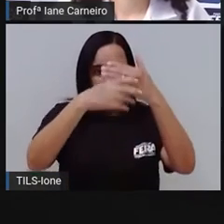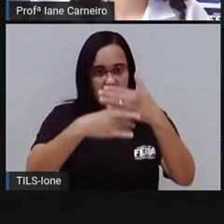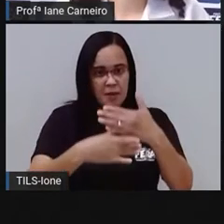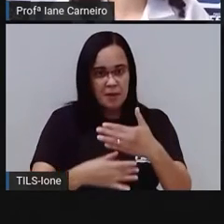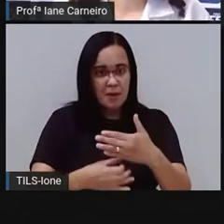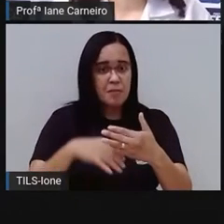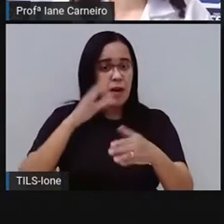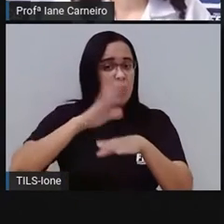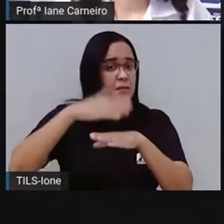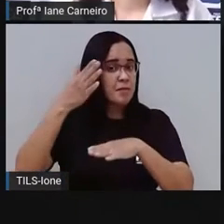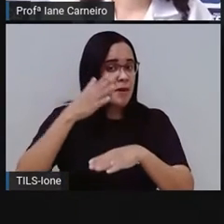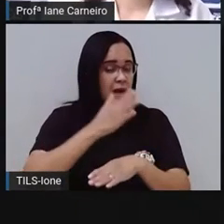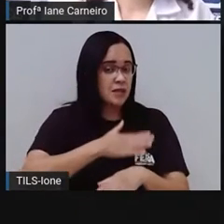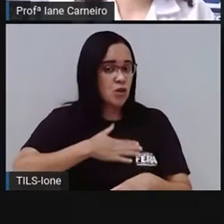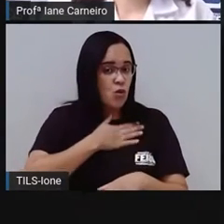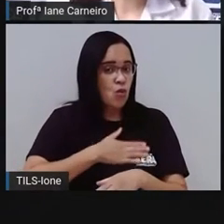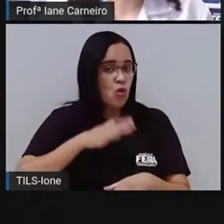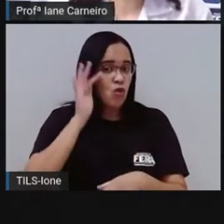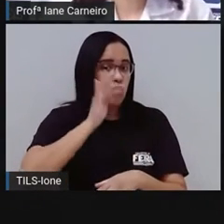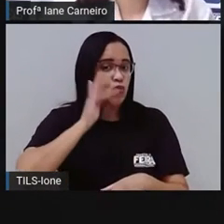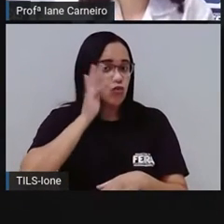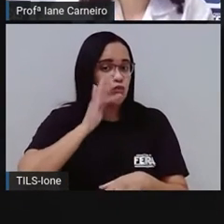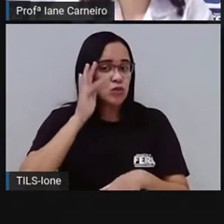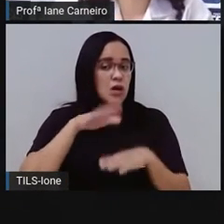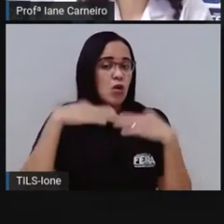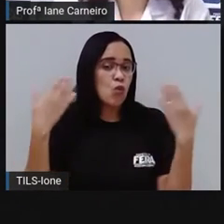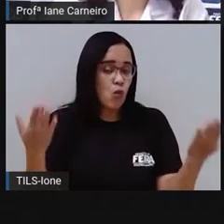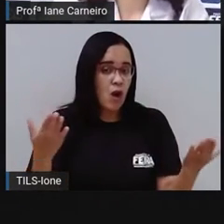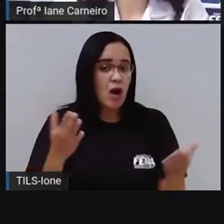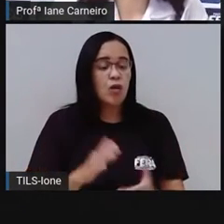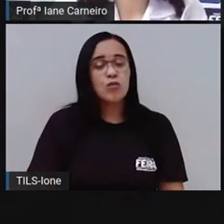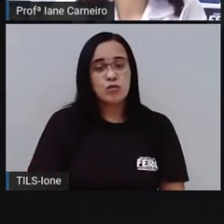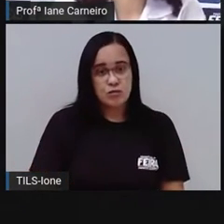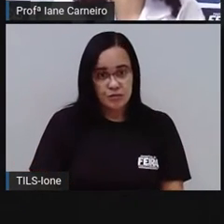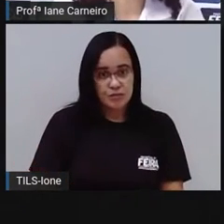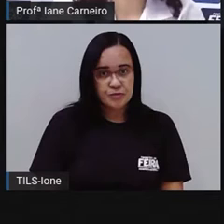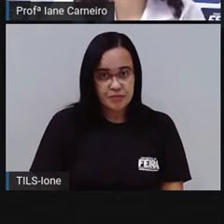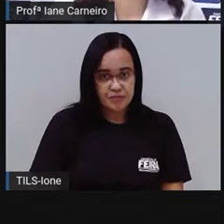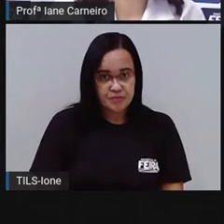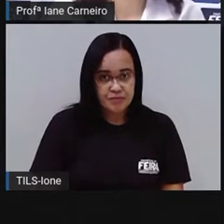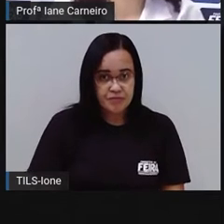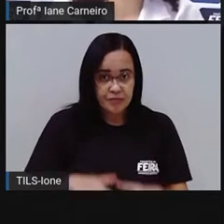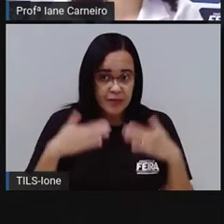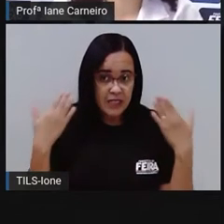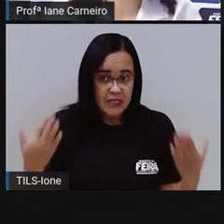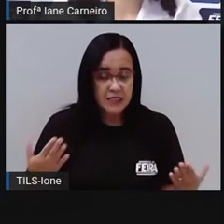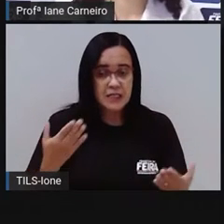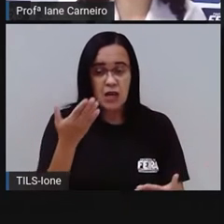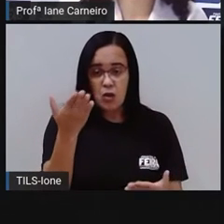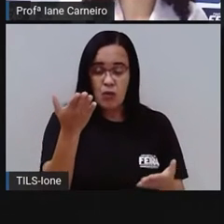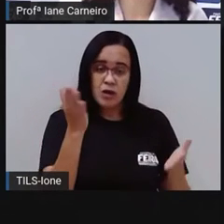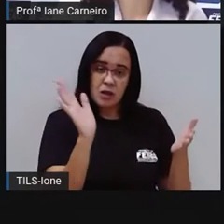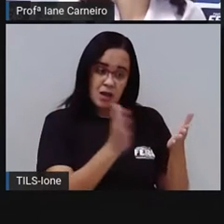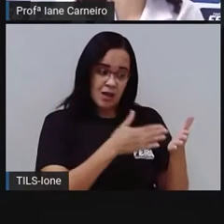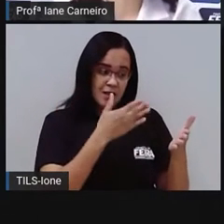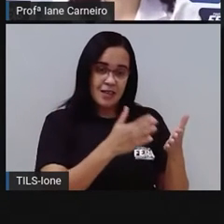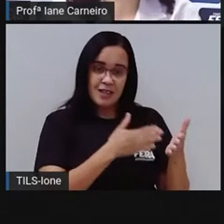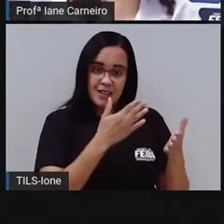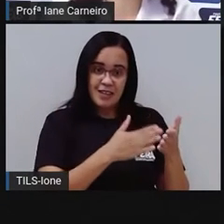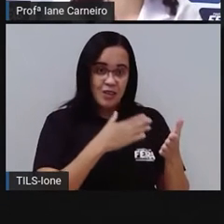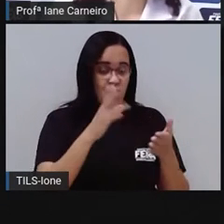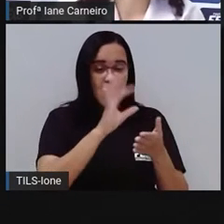Vamos lá, ó. Então, o livro, né? Se encerrou. Ele é um livro todo feito em... Com adivinhas, né? E